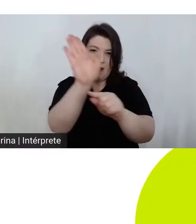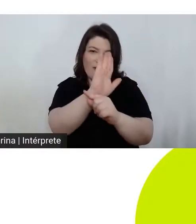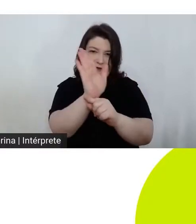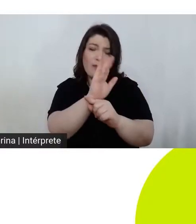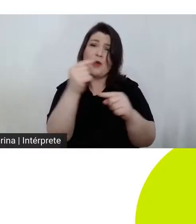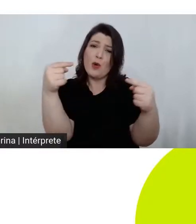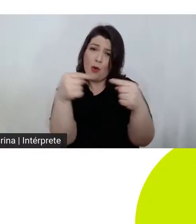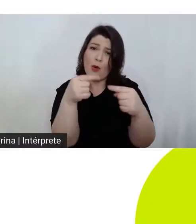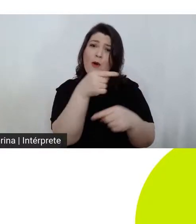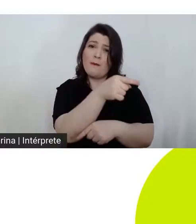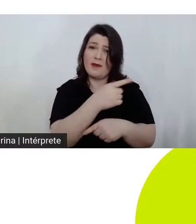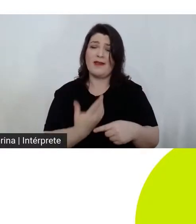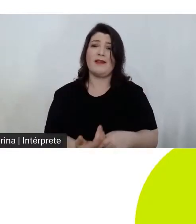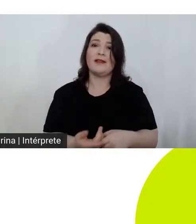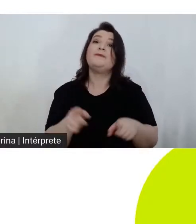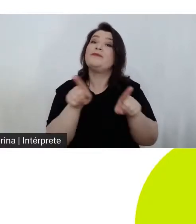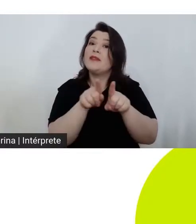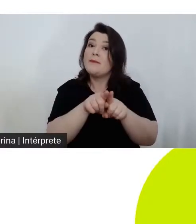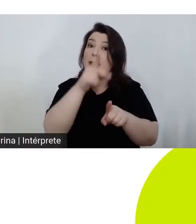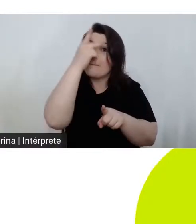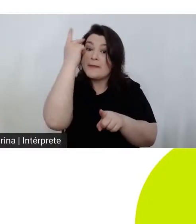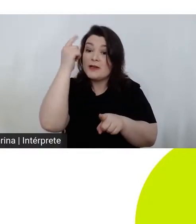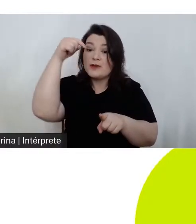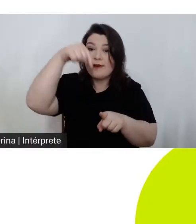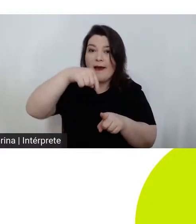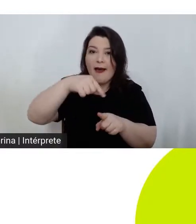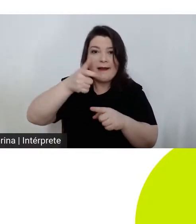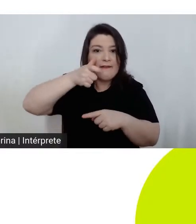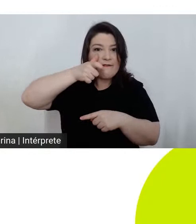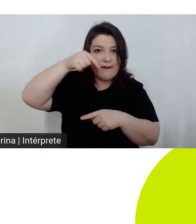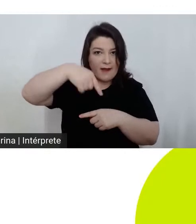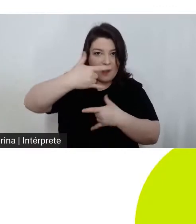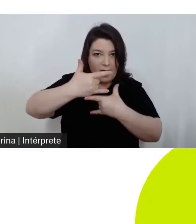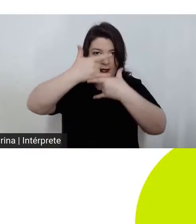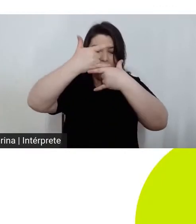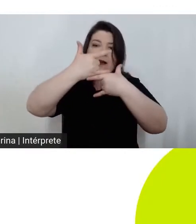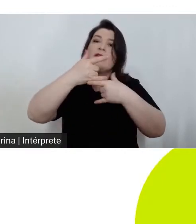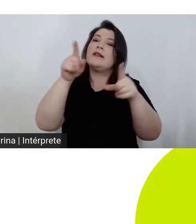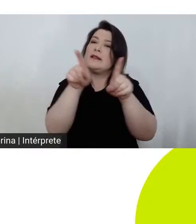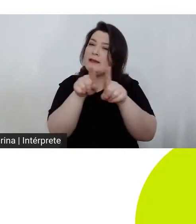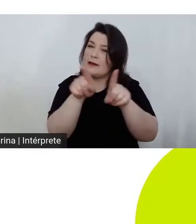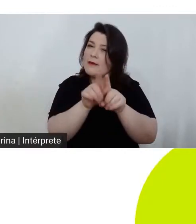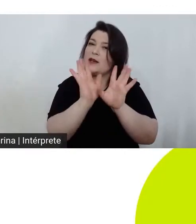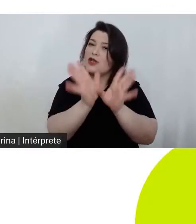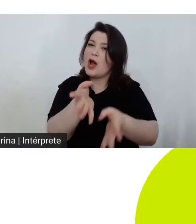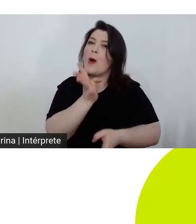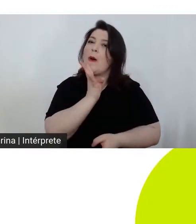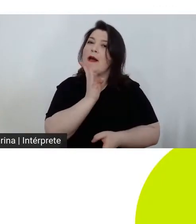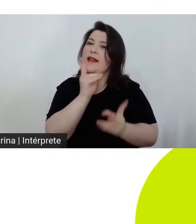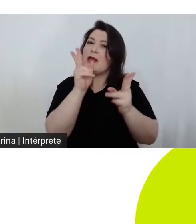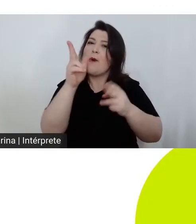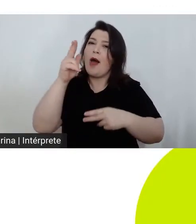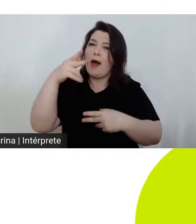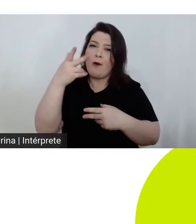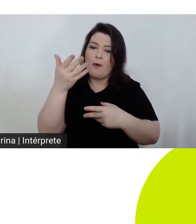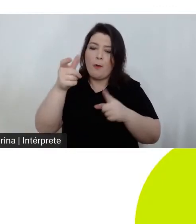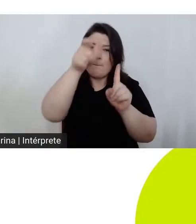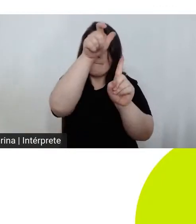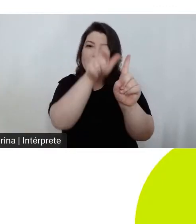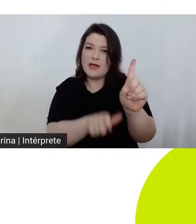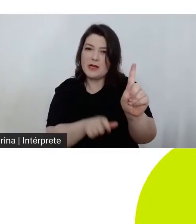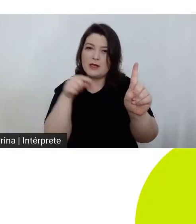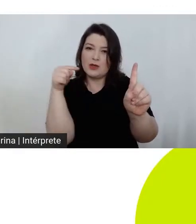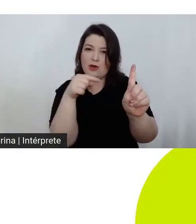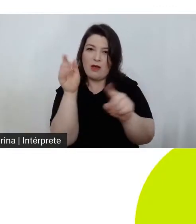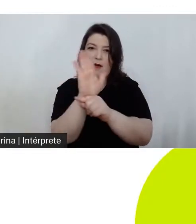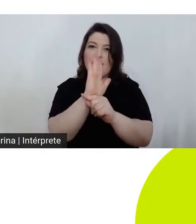colegas que estão assistindo a gente aqui também conheceram tipos, esses tipos existem com muita frequência, nem todos